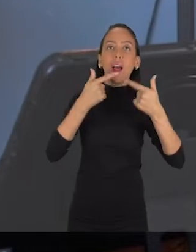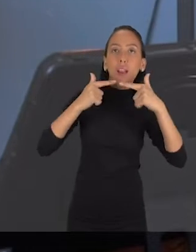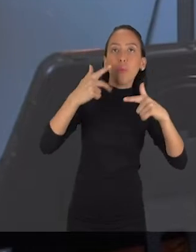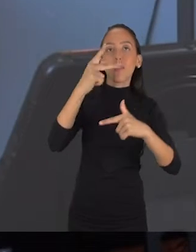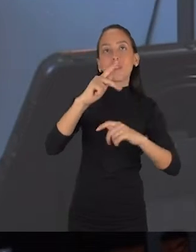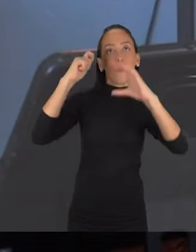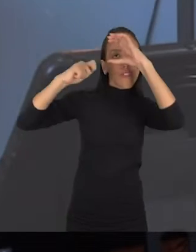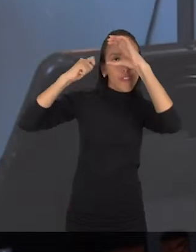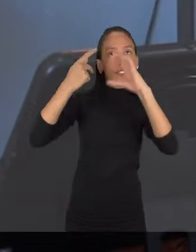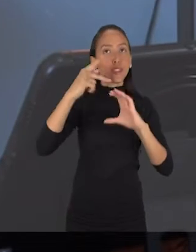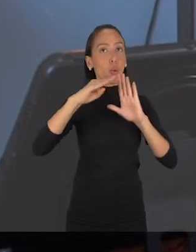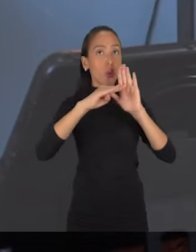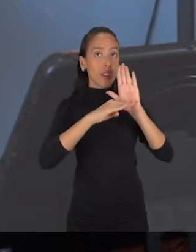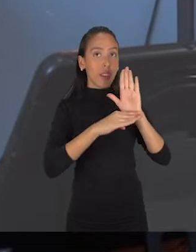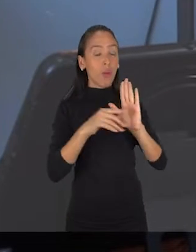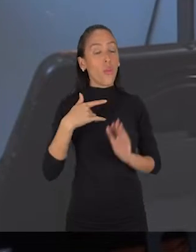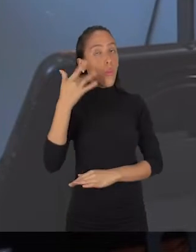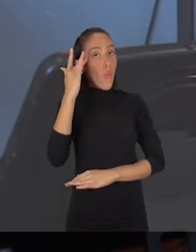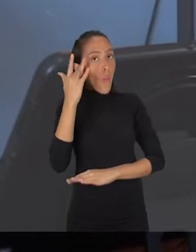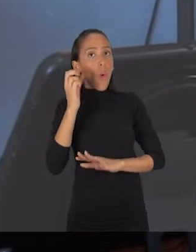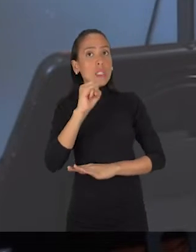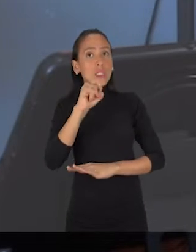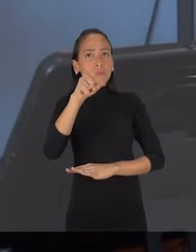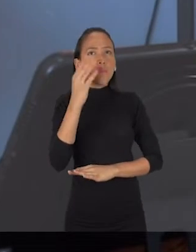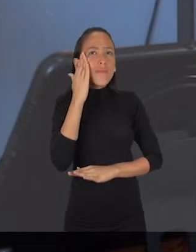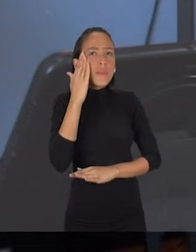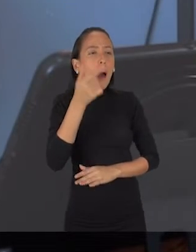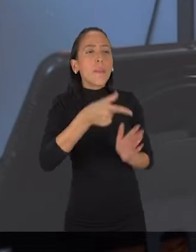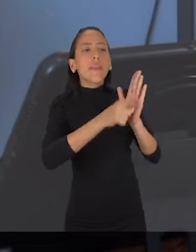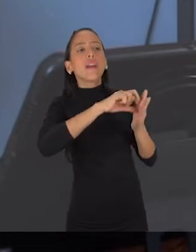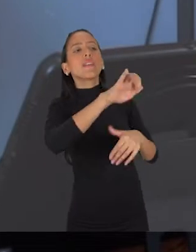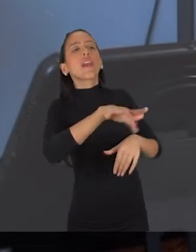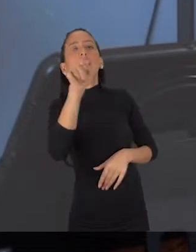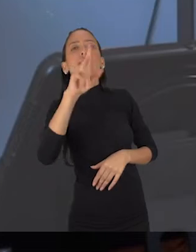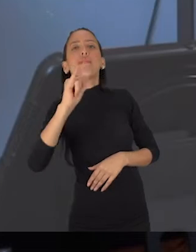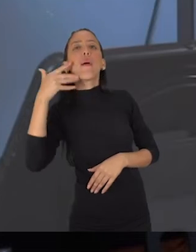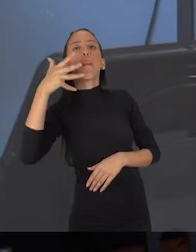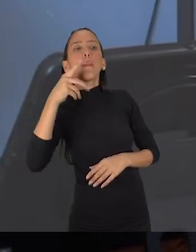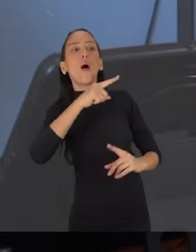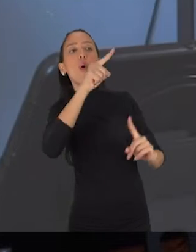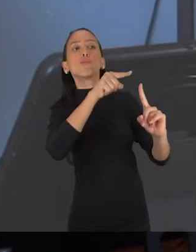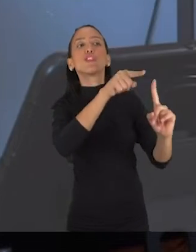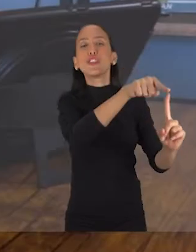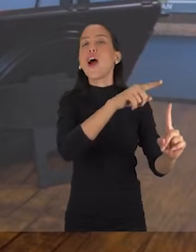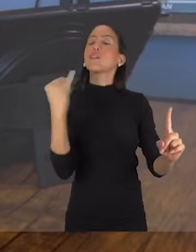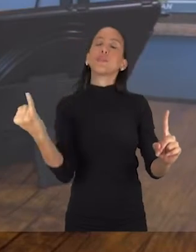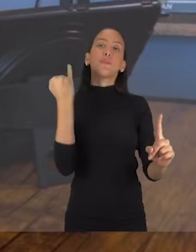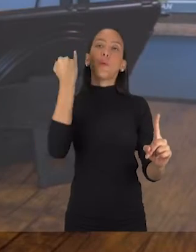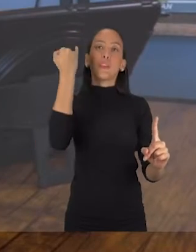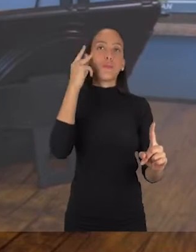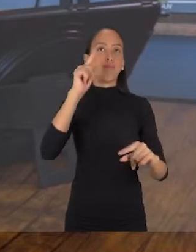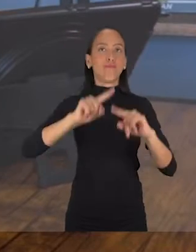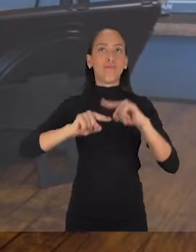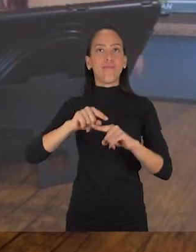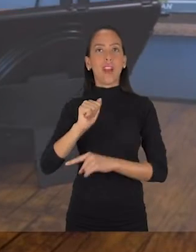Eu acredito que saber o público com quem você vai falar é uma das coisas mais importantes quando você tem um produto audiovisual. Defini o seu